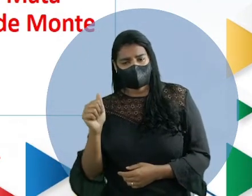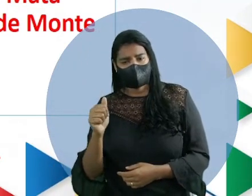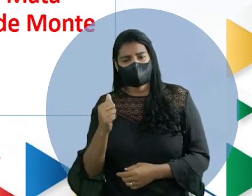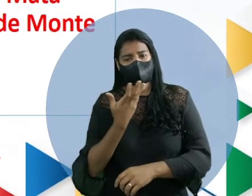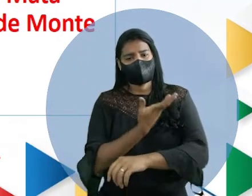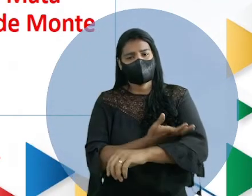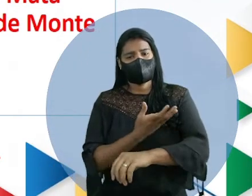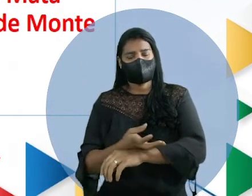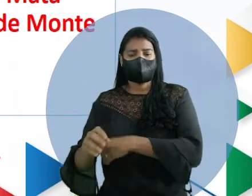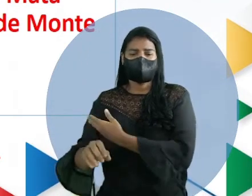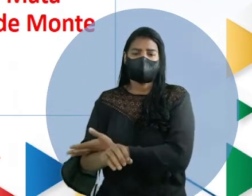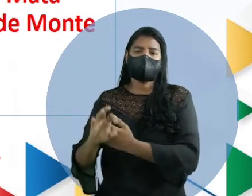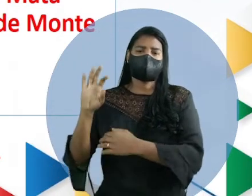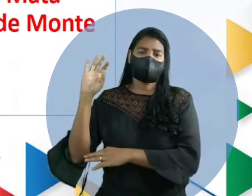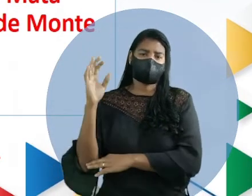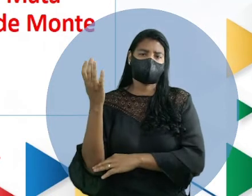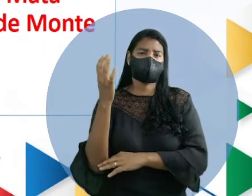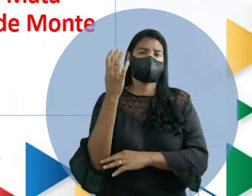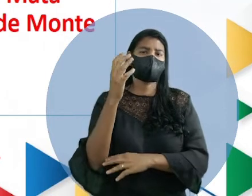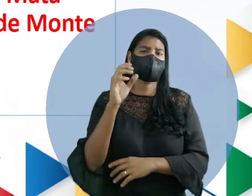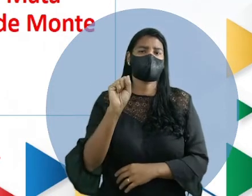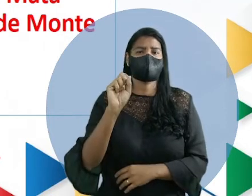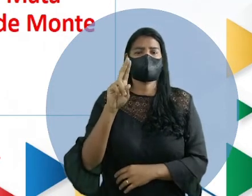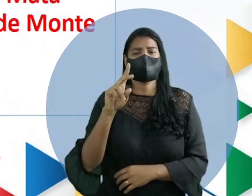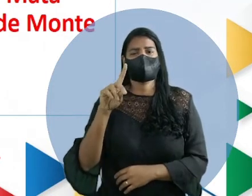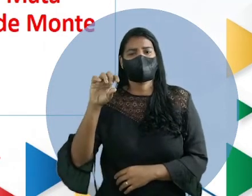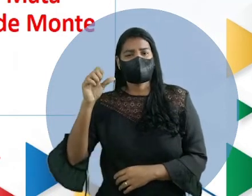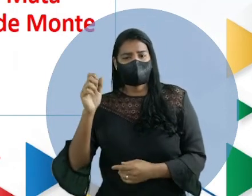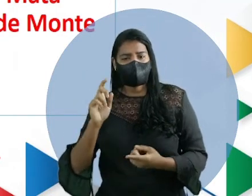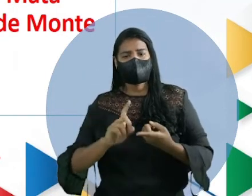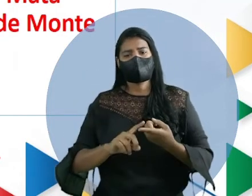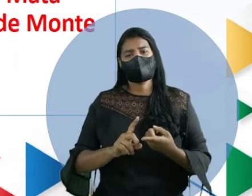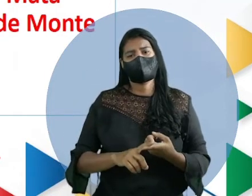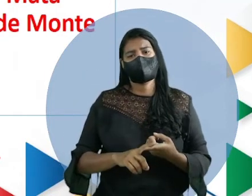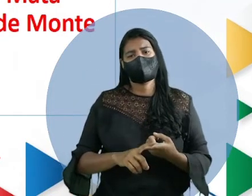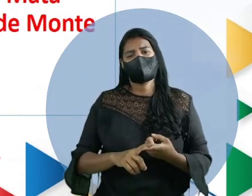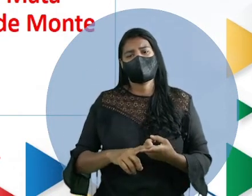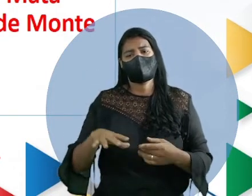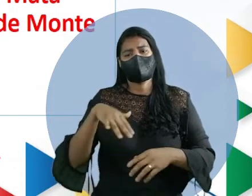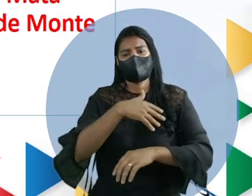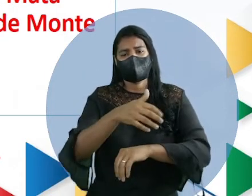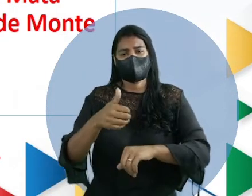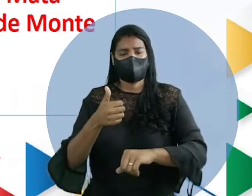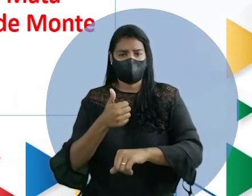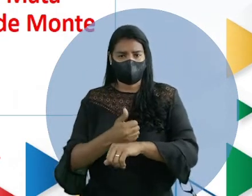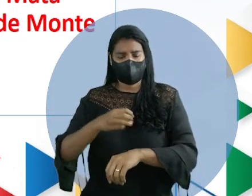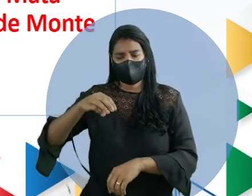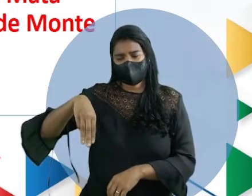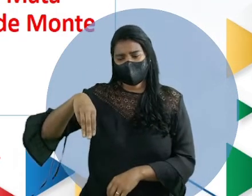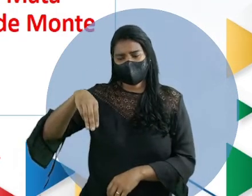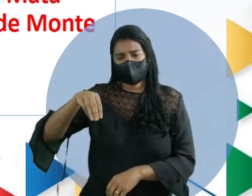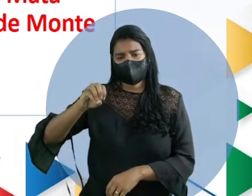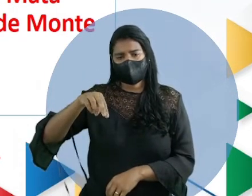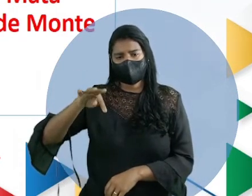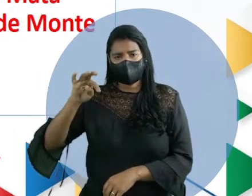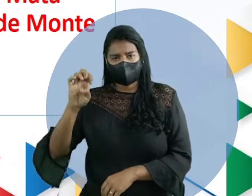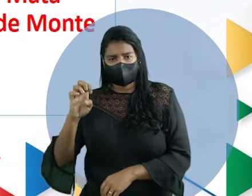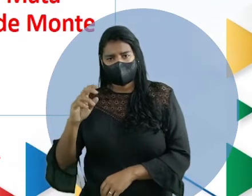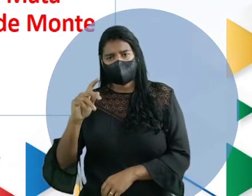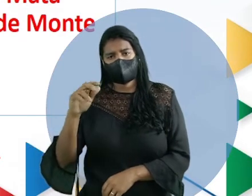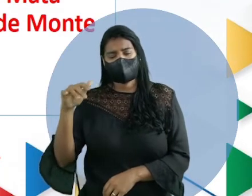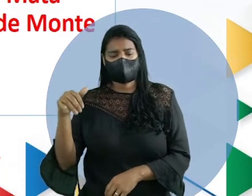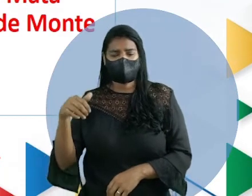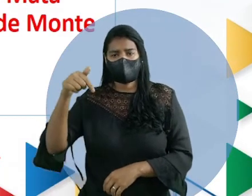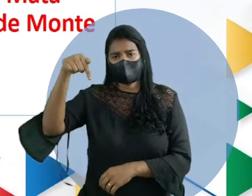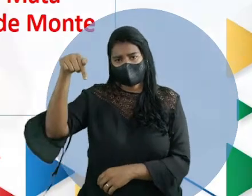Atlântica do Sudeste e o Parque Nacional do Monte Pascual. Todas essas áreas, sete